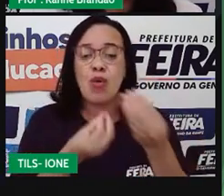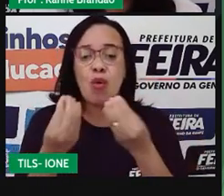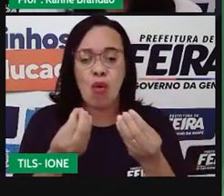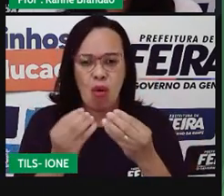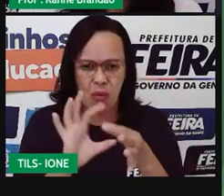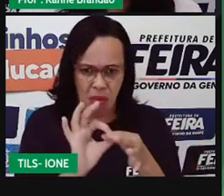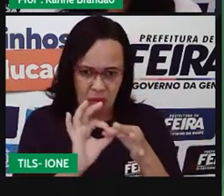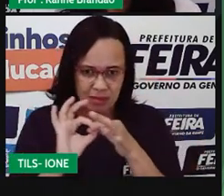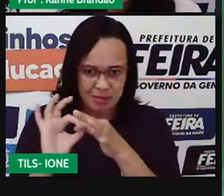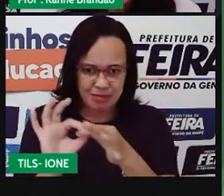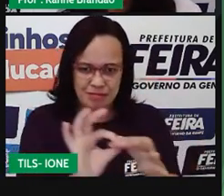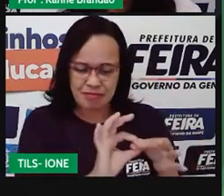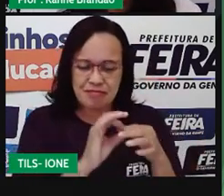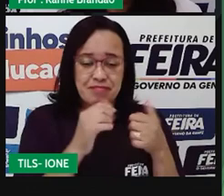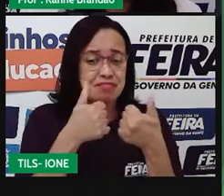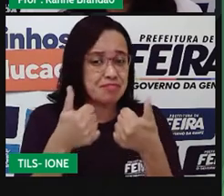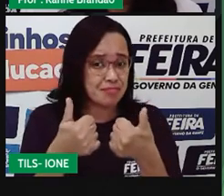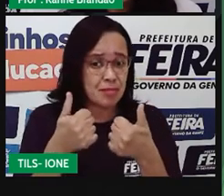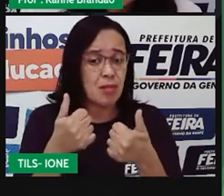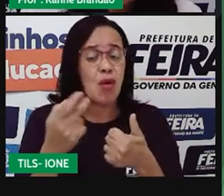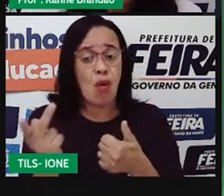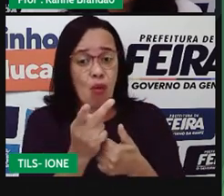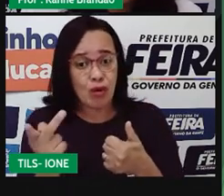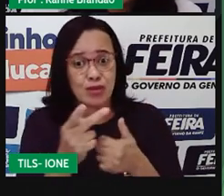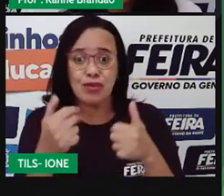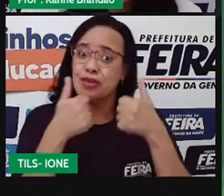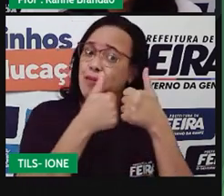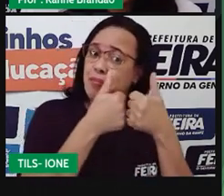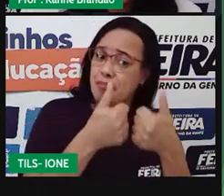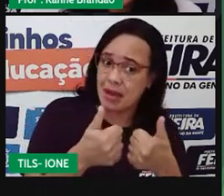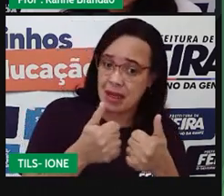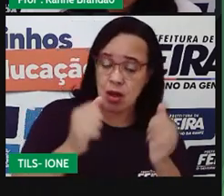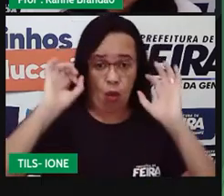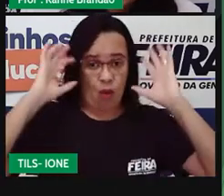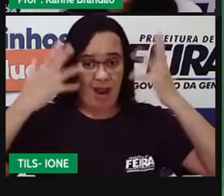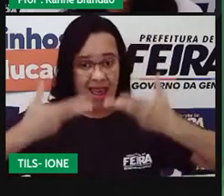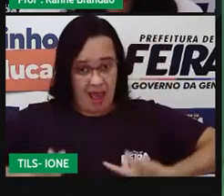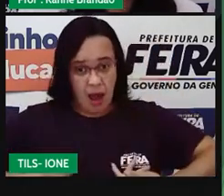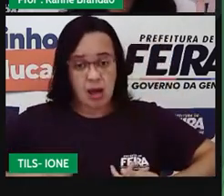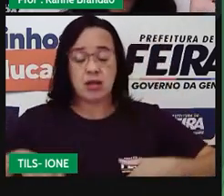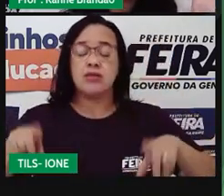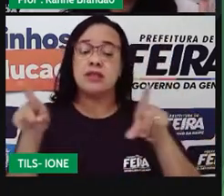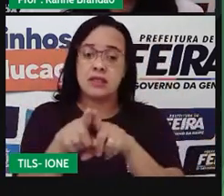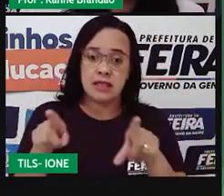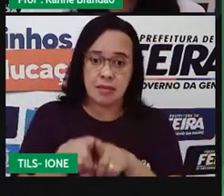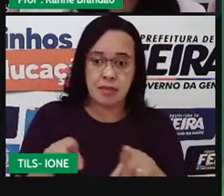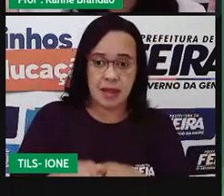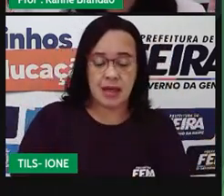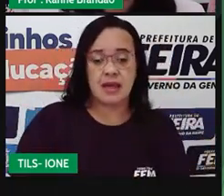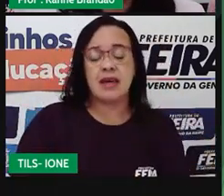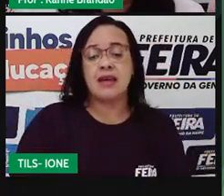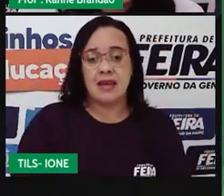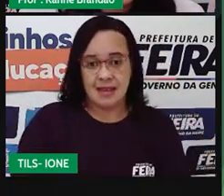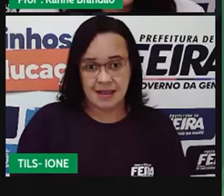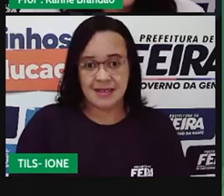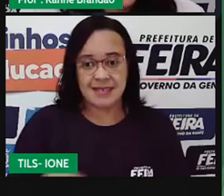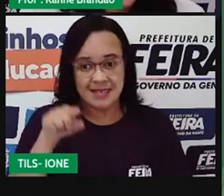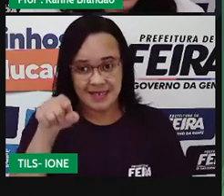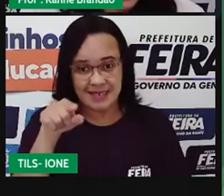Ninguém sai prejudicado. Por isso que é harmônico. Tá bom? Entre o leão e